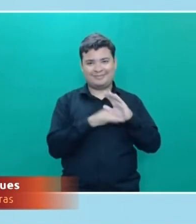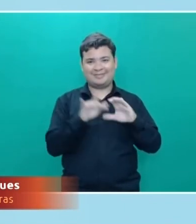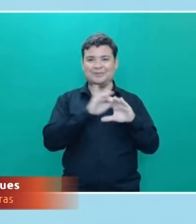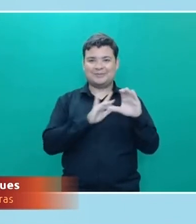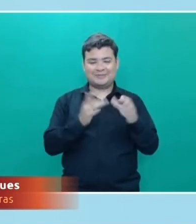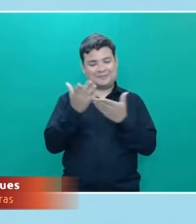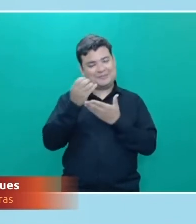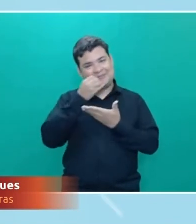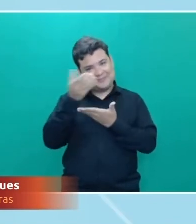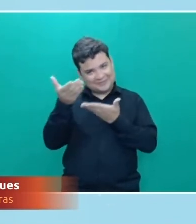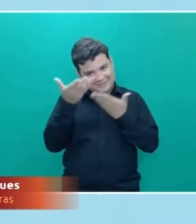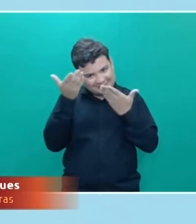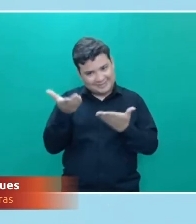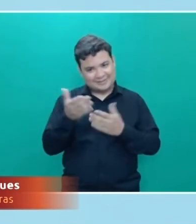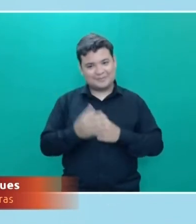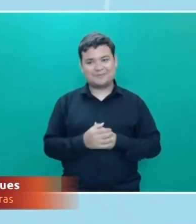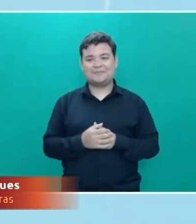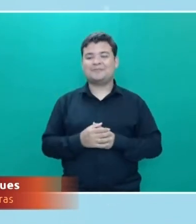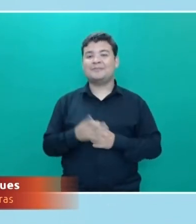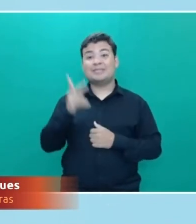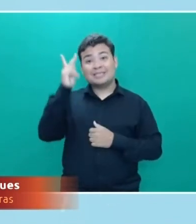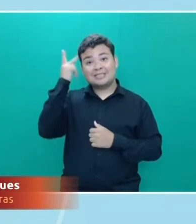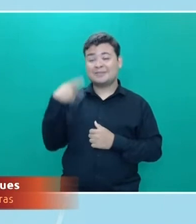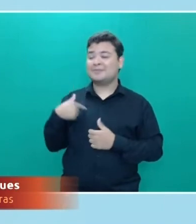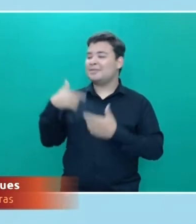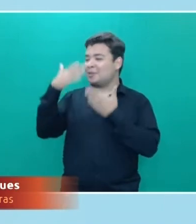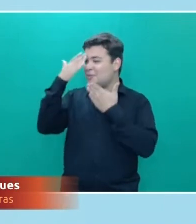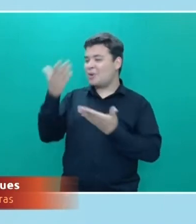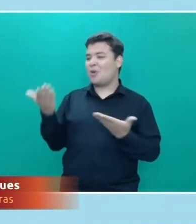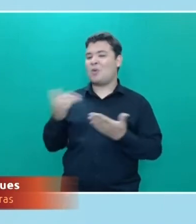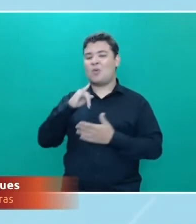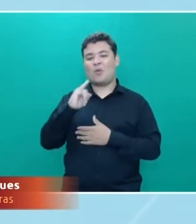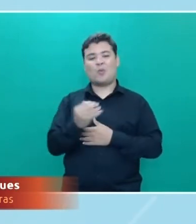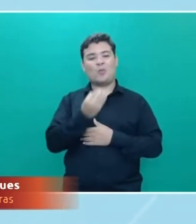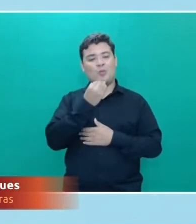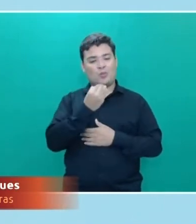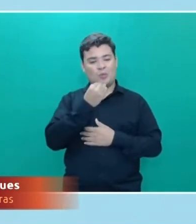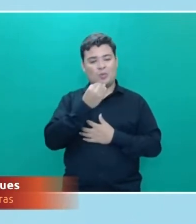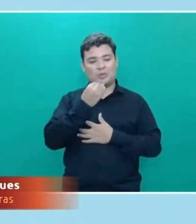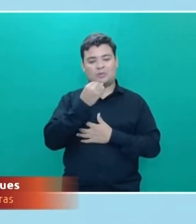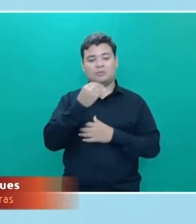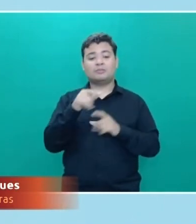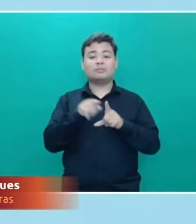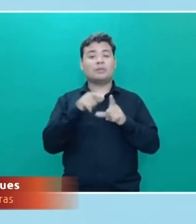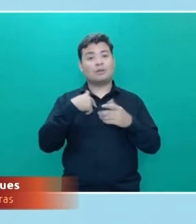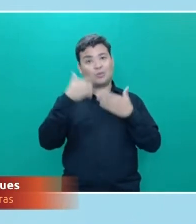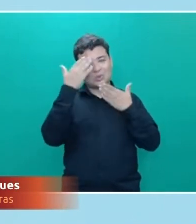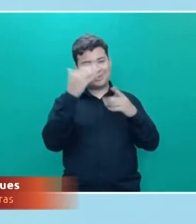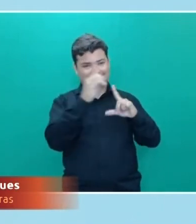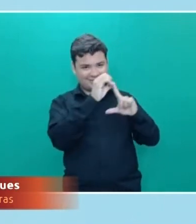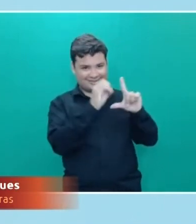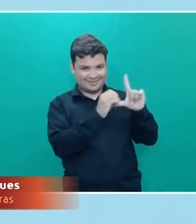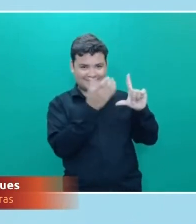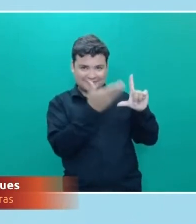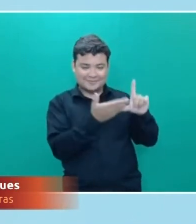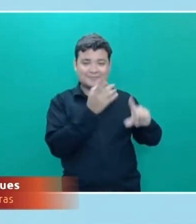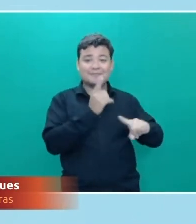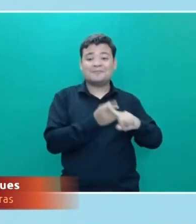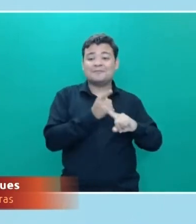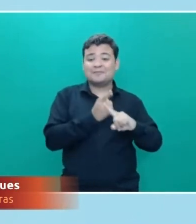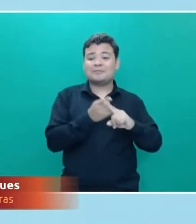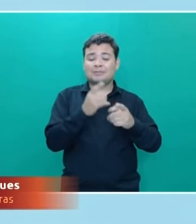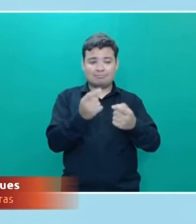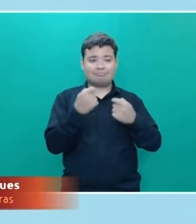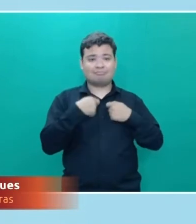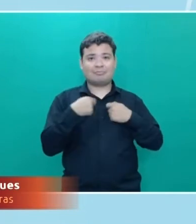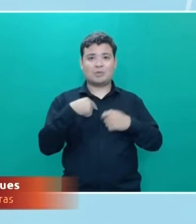-vindo. Camila, eu que agradeço pela oportunidade, agradeço a TV UFG por falar um